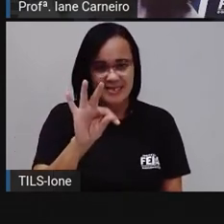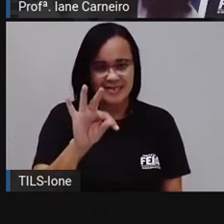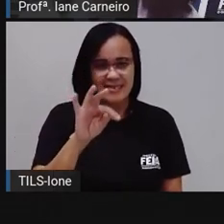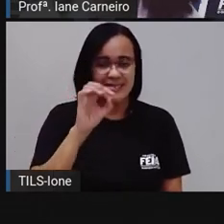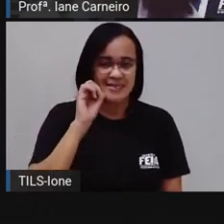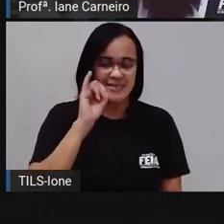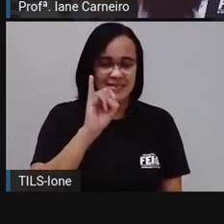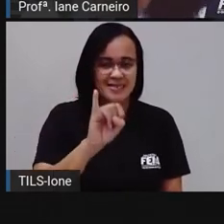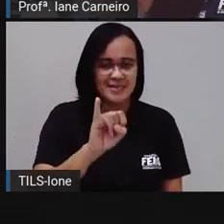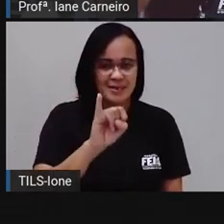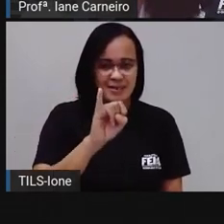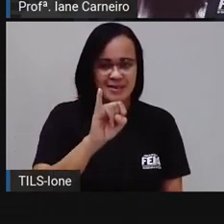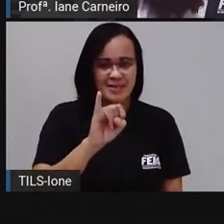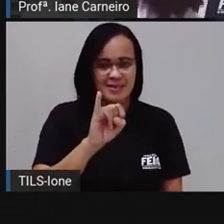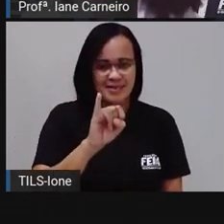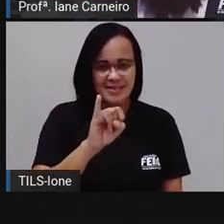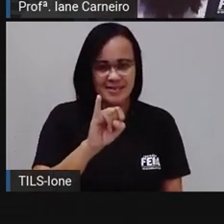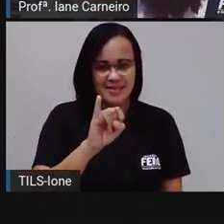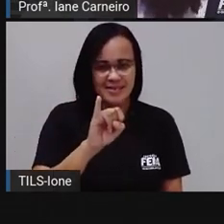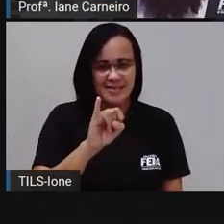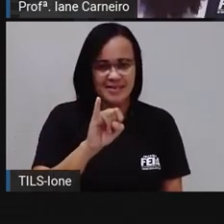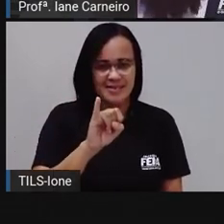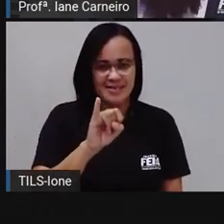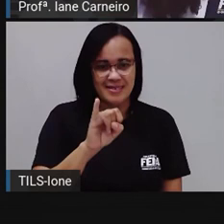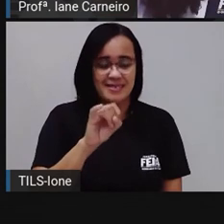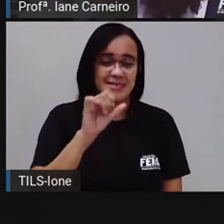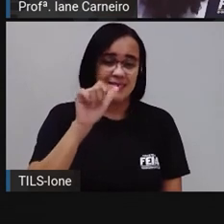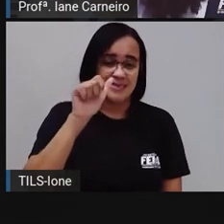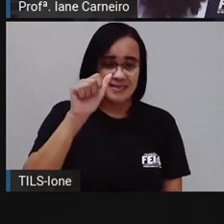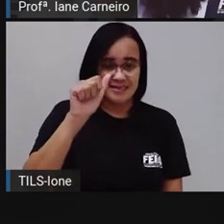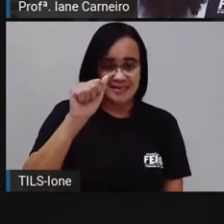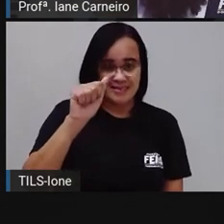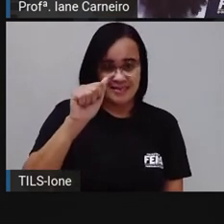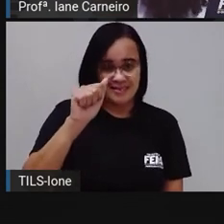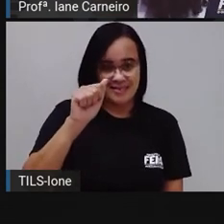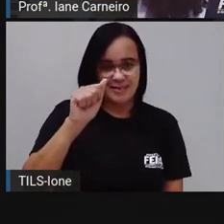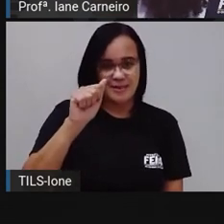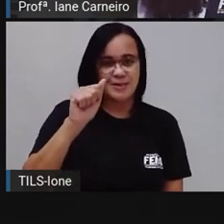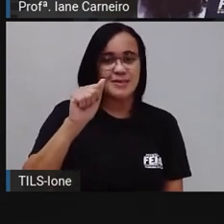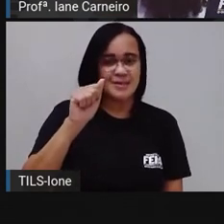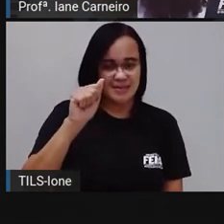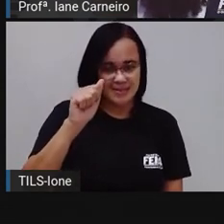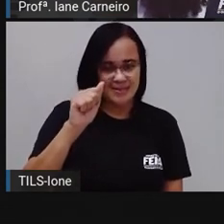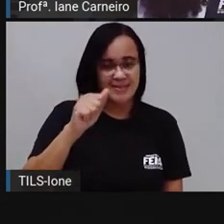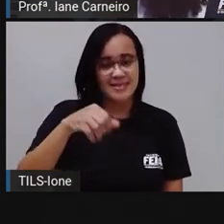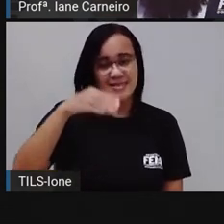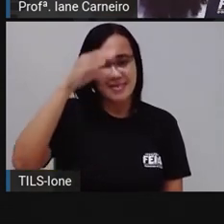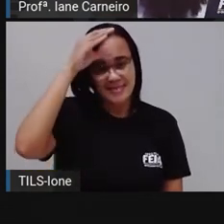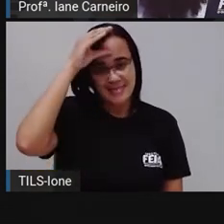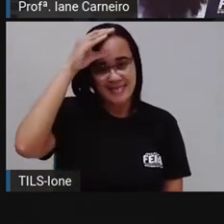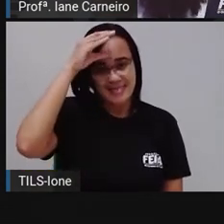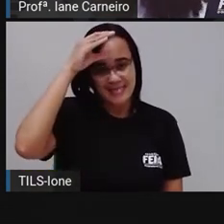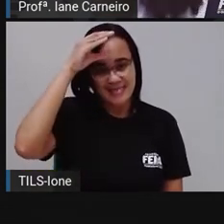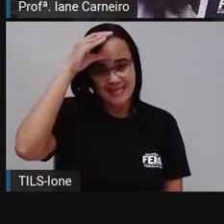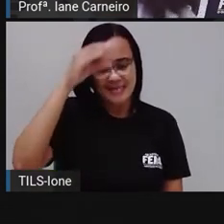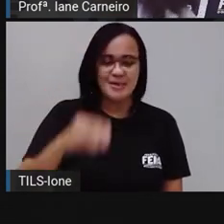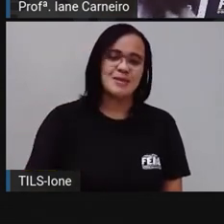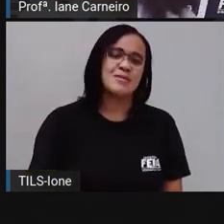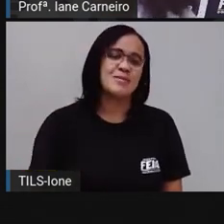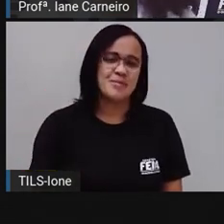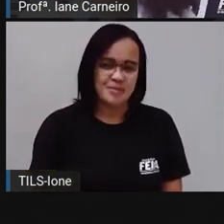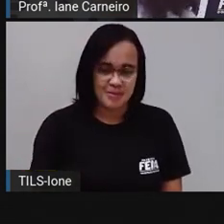I. Cadê o I, gente? I. Ti. A. Aí eu concluo com a letra A. Tia.